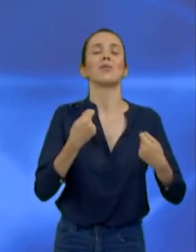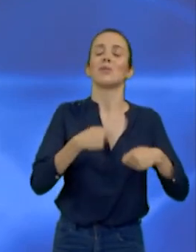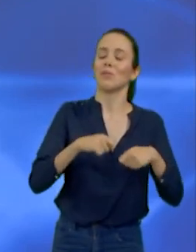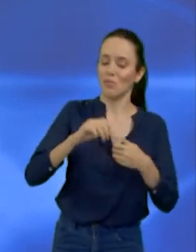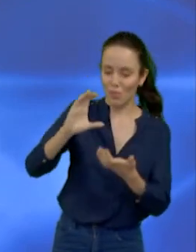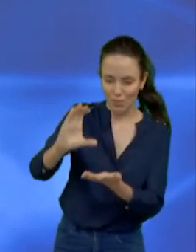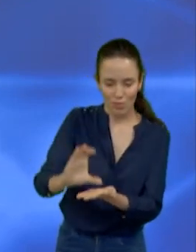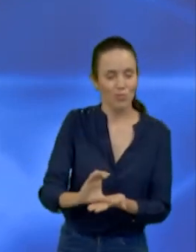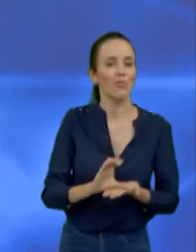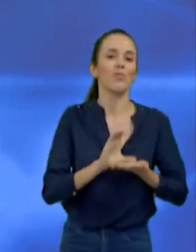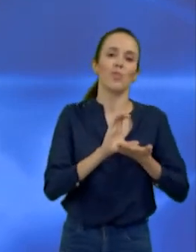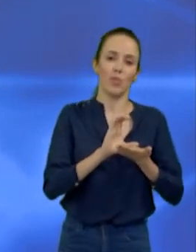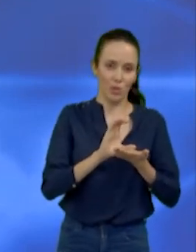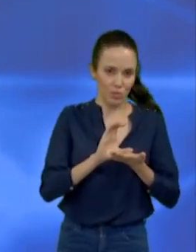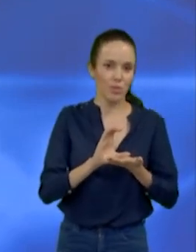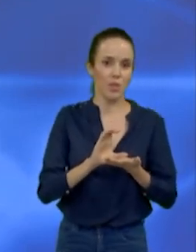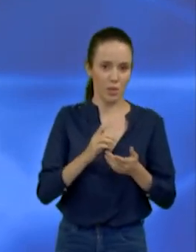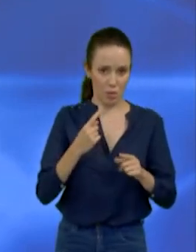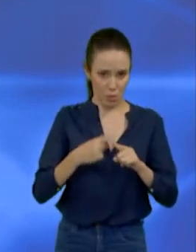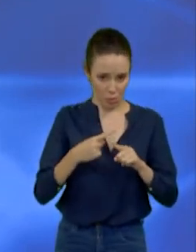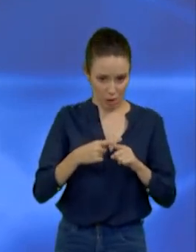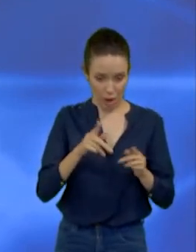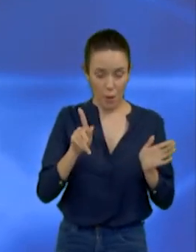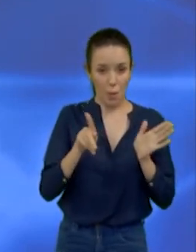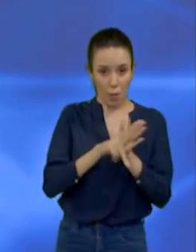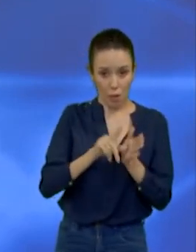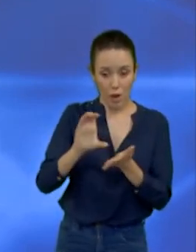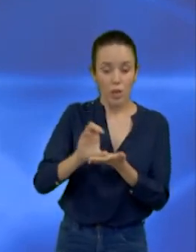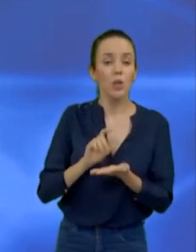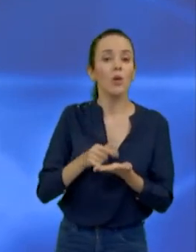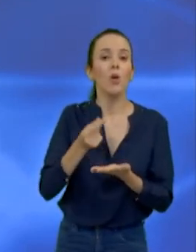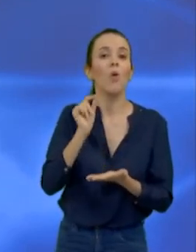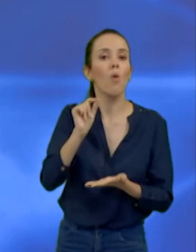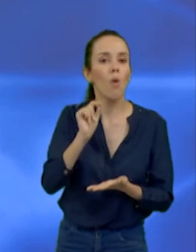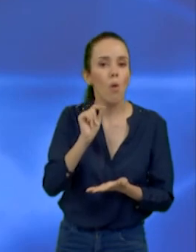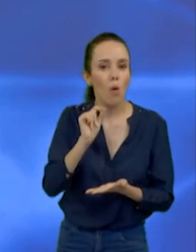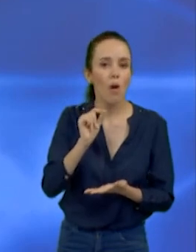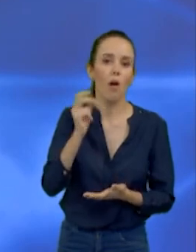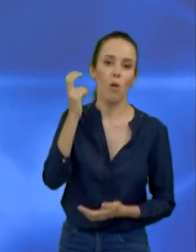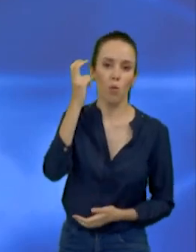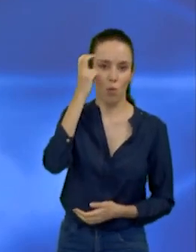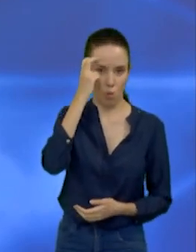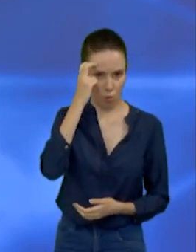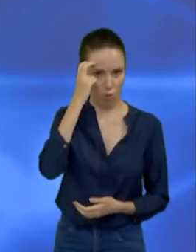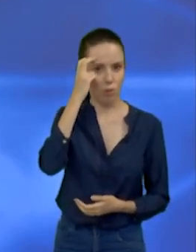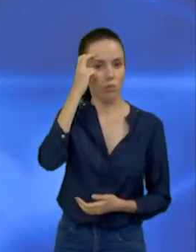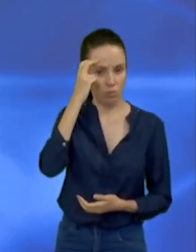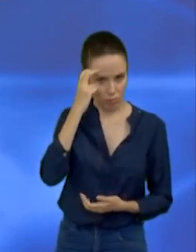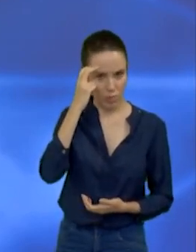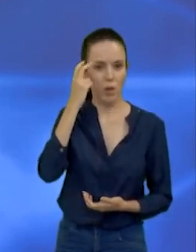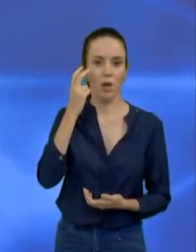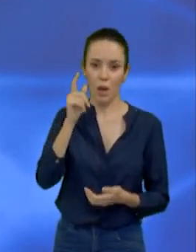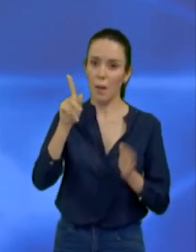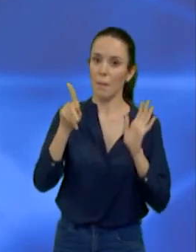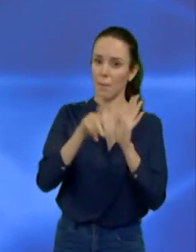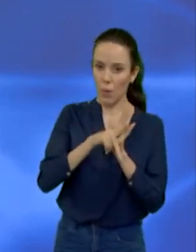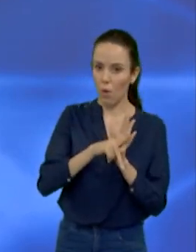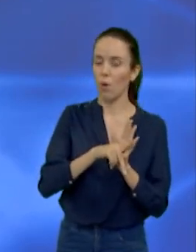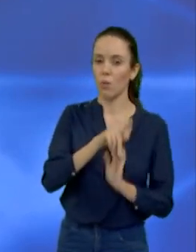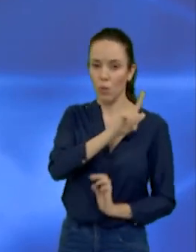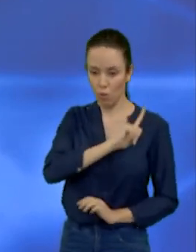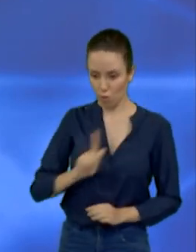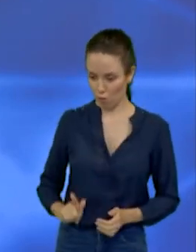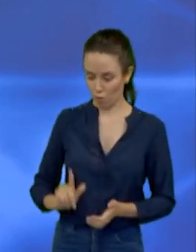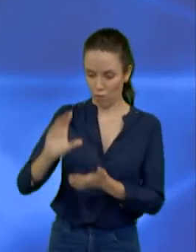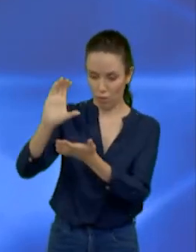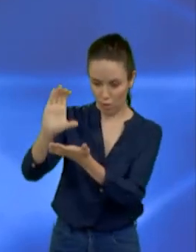dentro do fundo porque o fundo de cultura tem que ser criado e tem que ser abastecido por recurso público para que aí